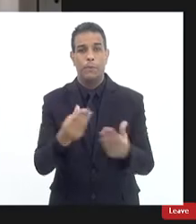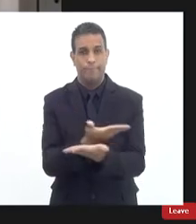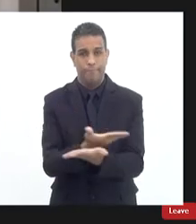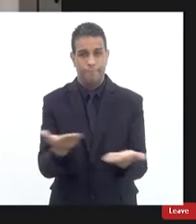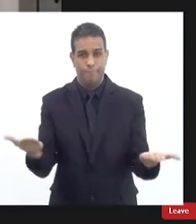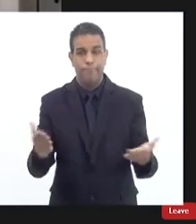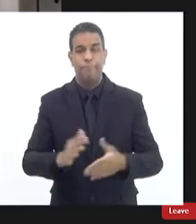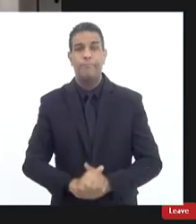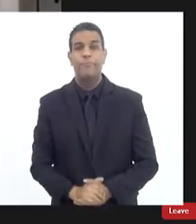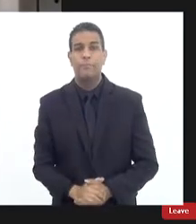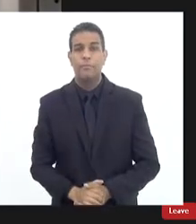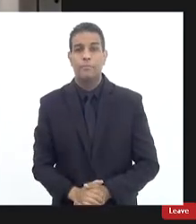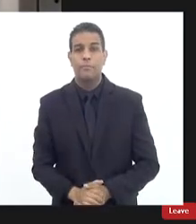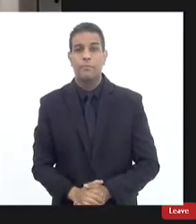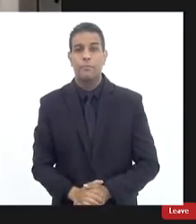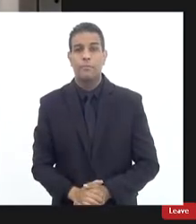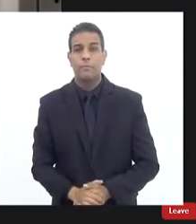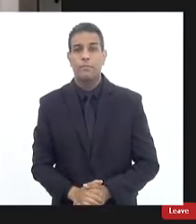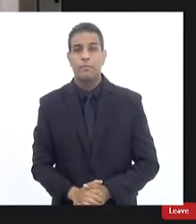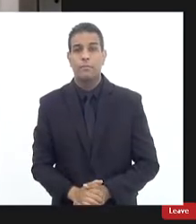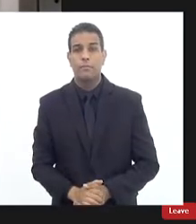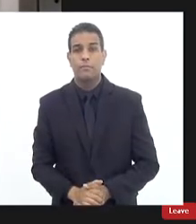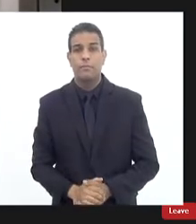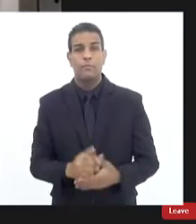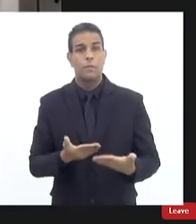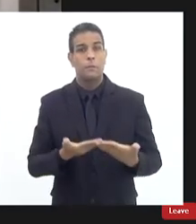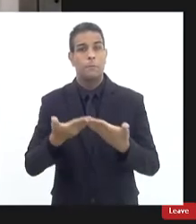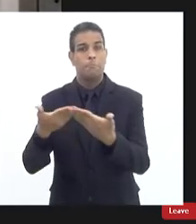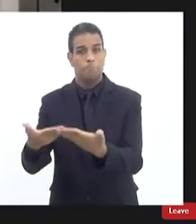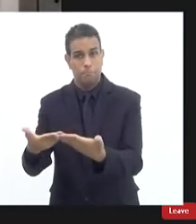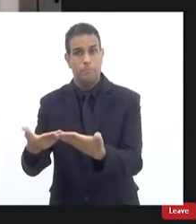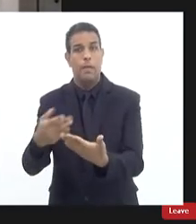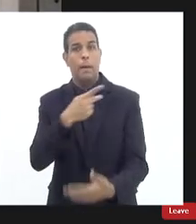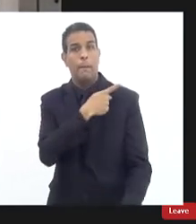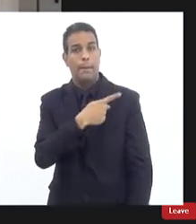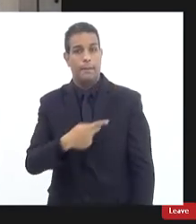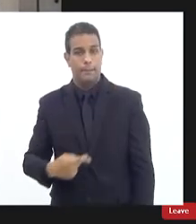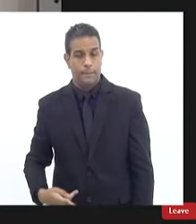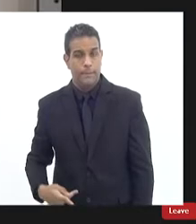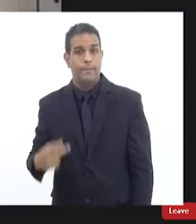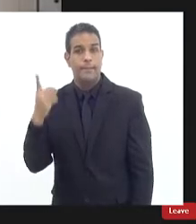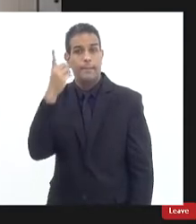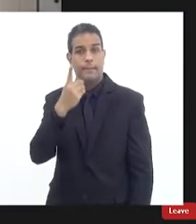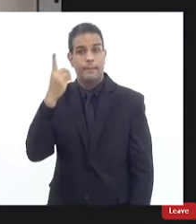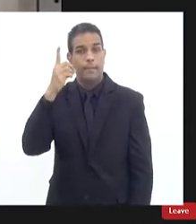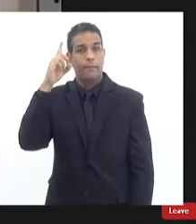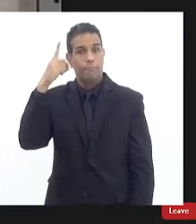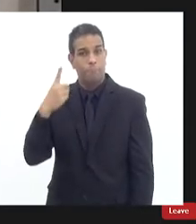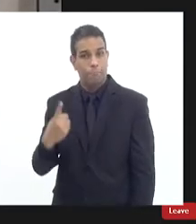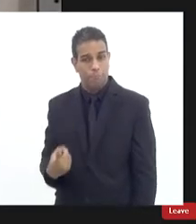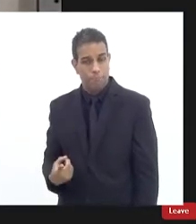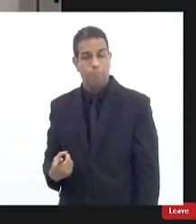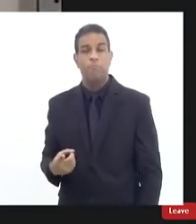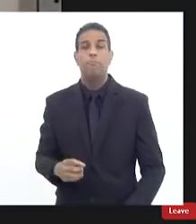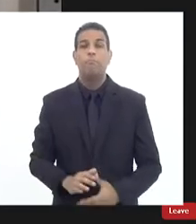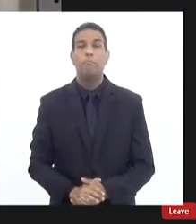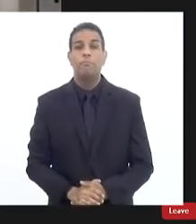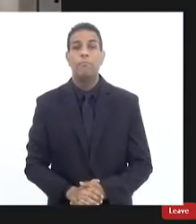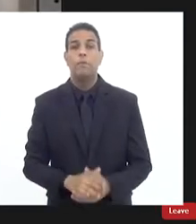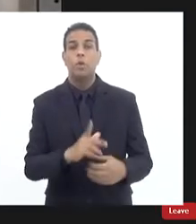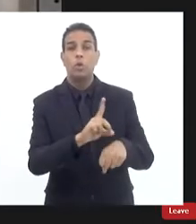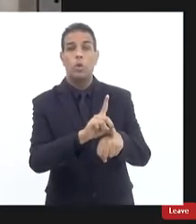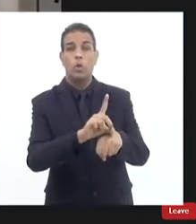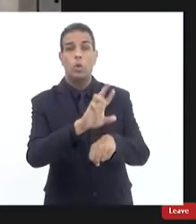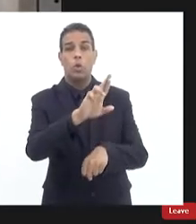vou passar agora a presidência para a Dani Monteiro para que ela continue nos trabalhos chamo os convidados o doutor